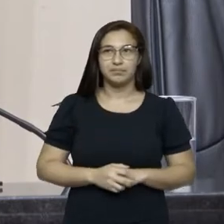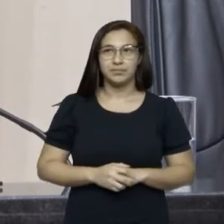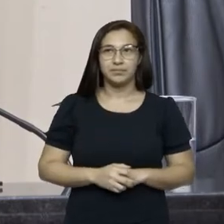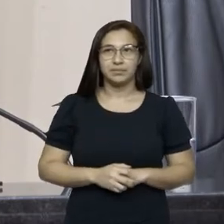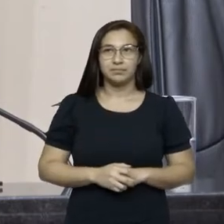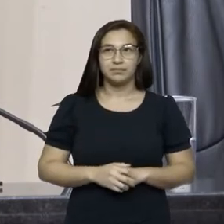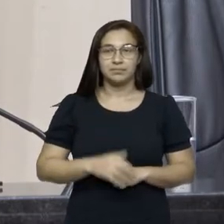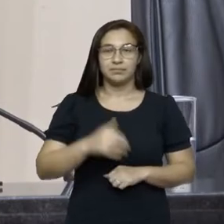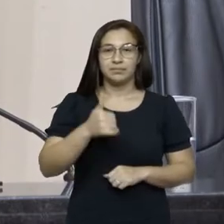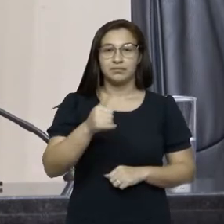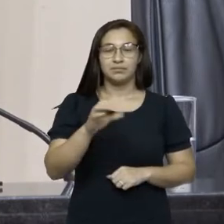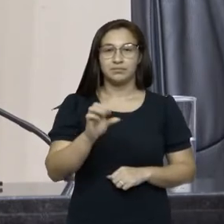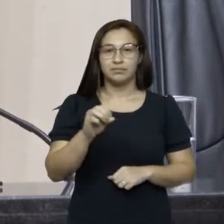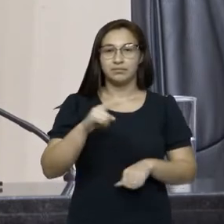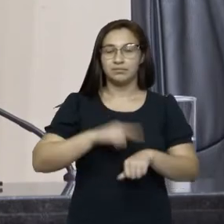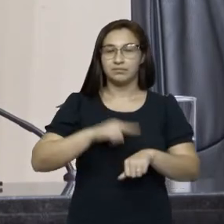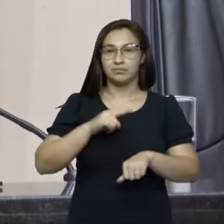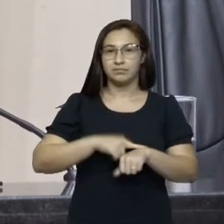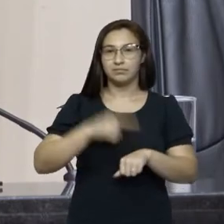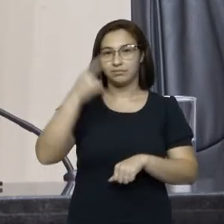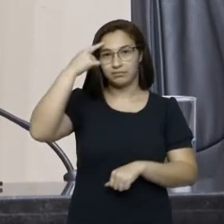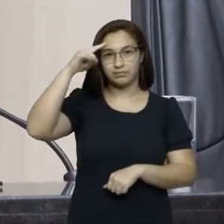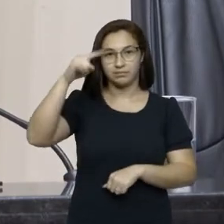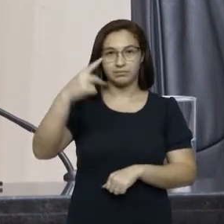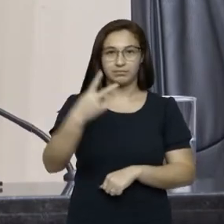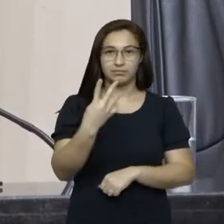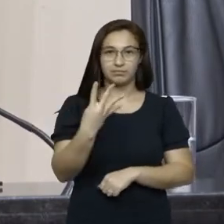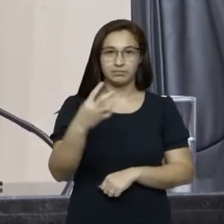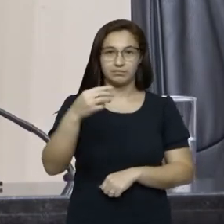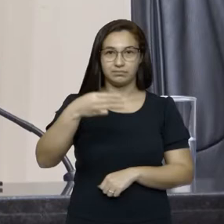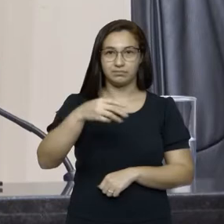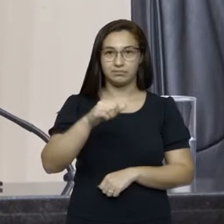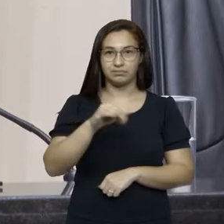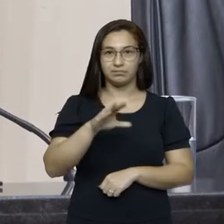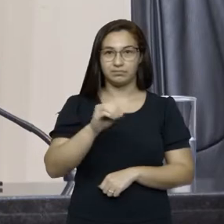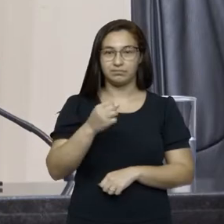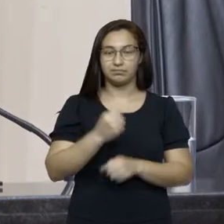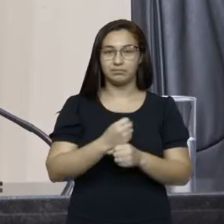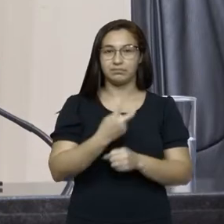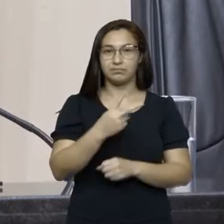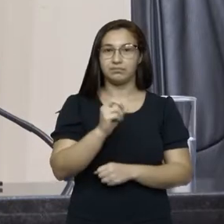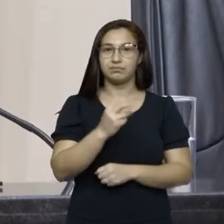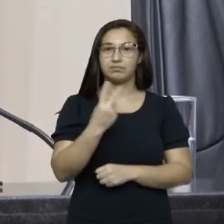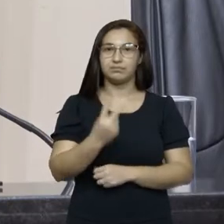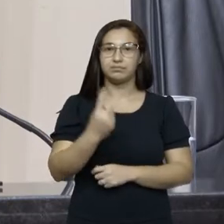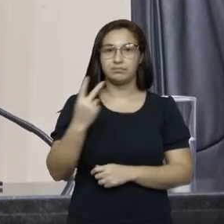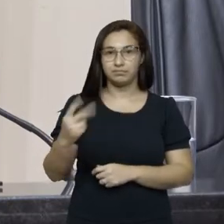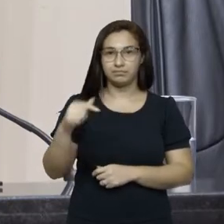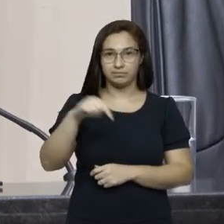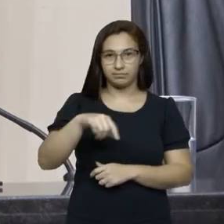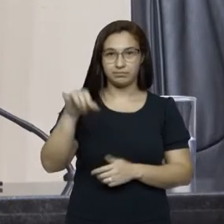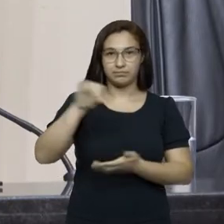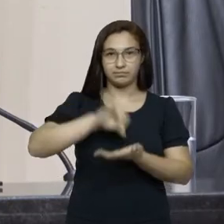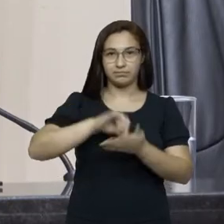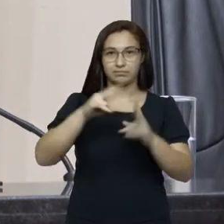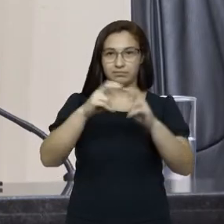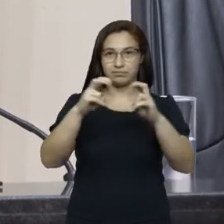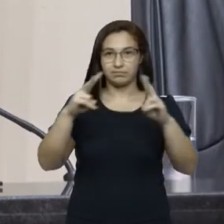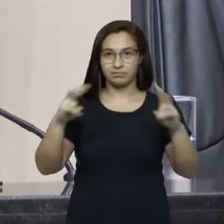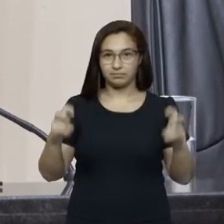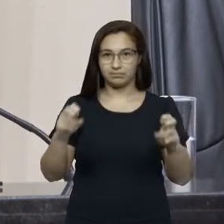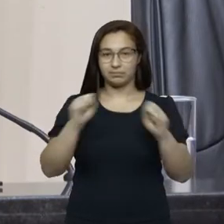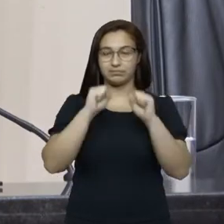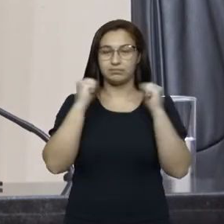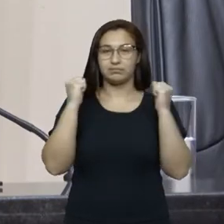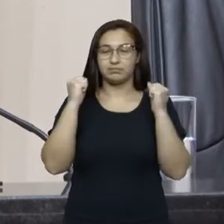horas do dia 24 de maio do ano de 2022, nesta cidade de Florianópolis, capital do Estado de